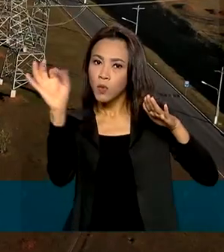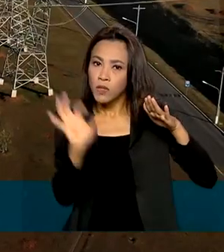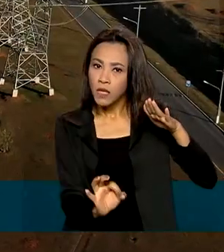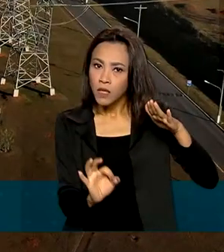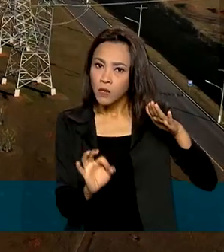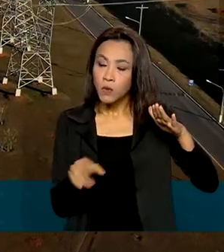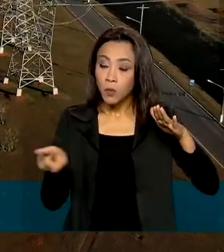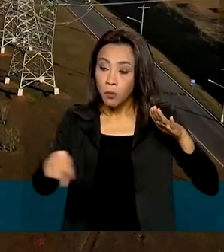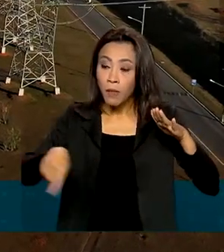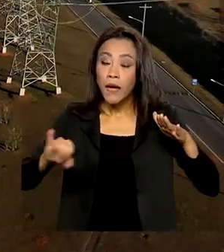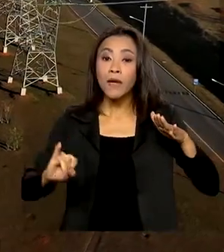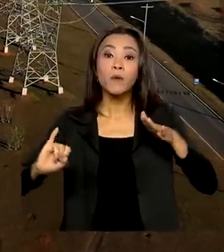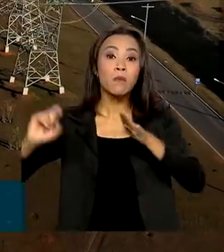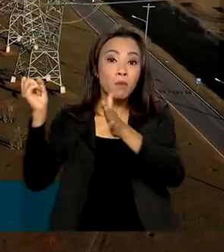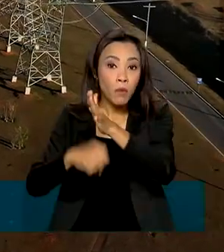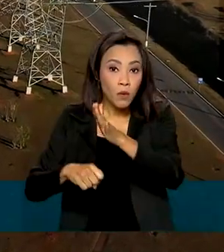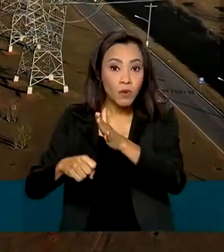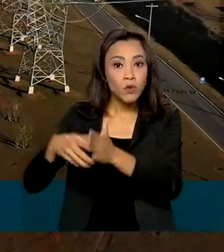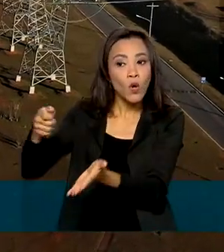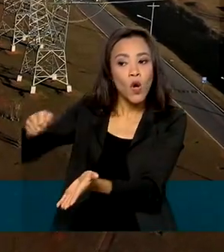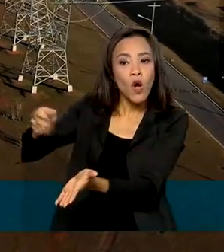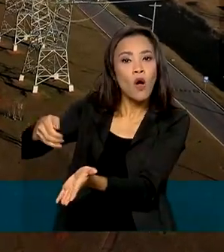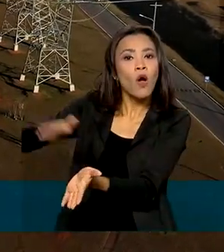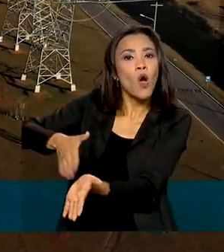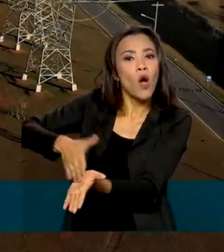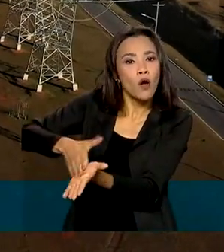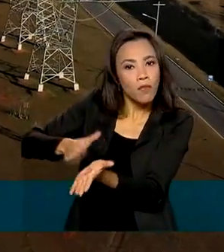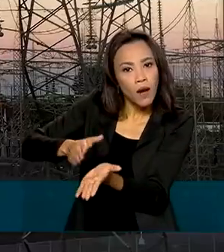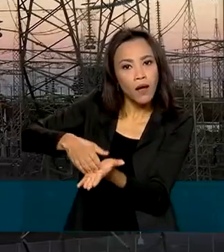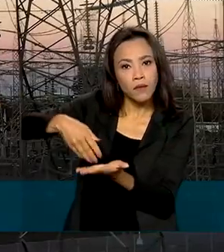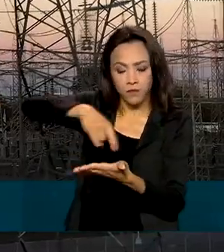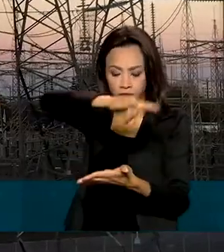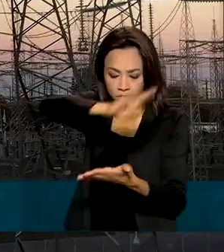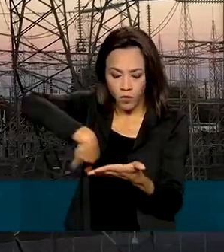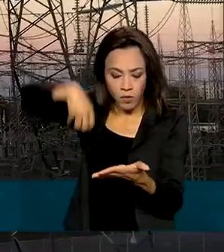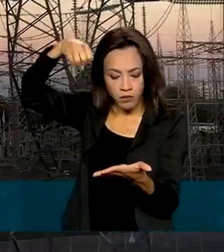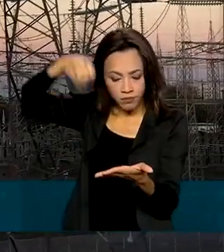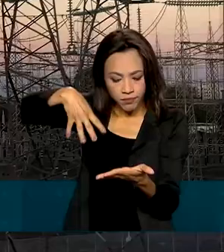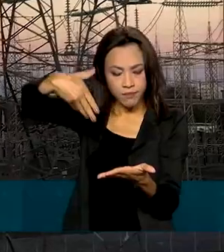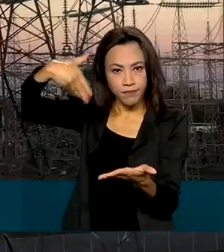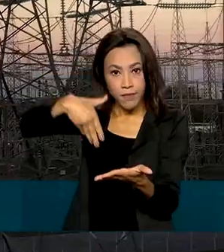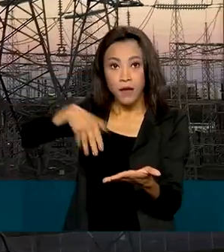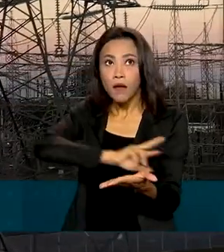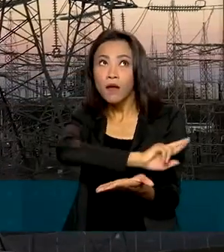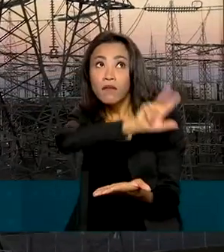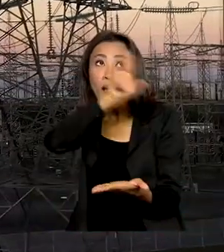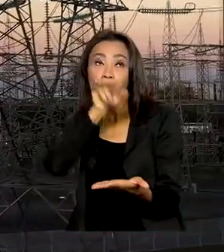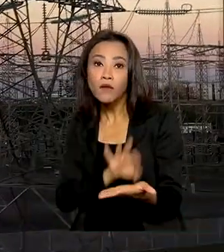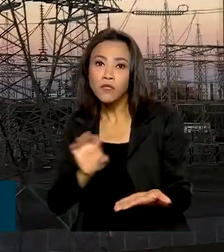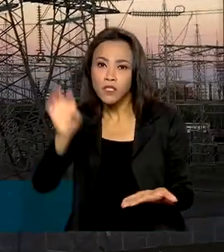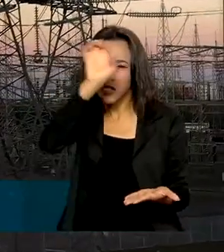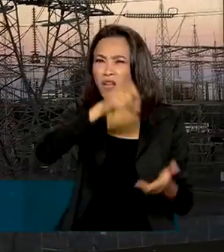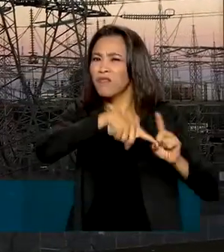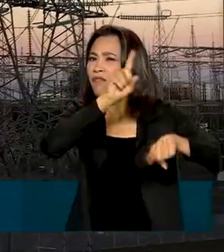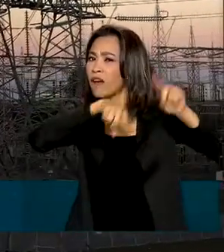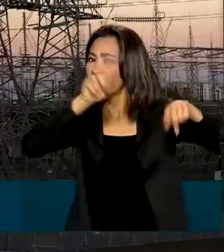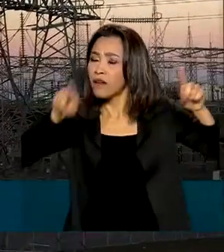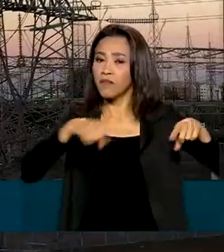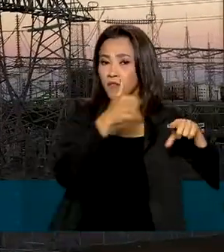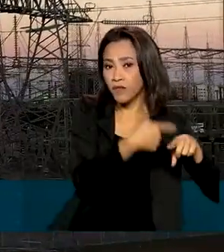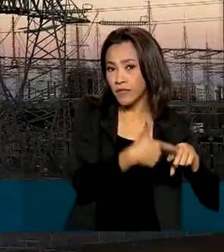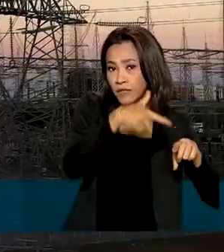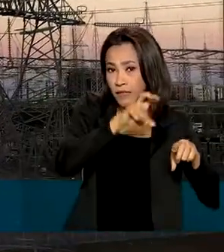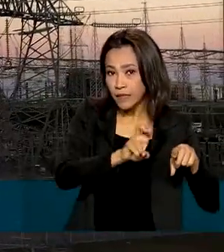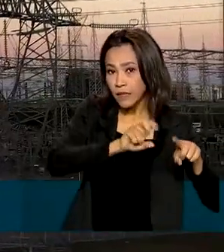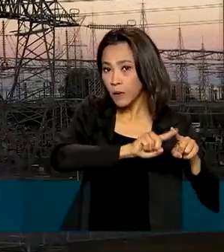alíquotas de ICMS cobradas nas faturas de energia elétrica. Em muitos estados, esse valor variava entre 25%